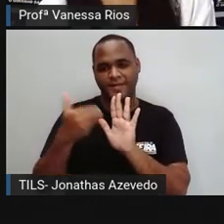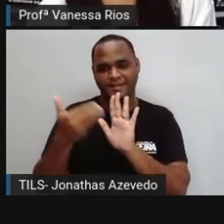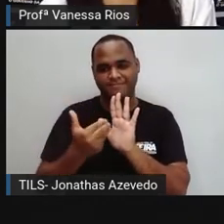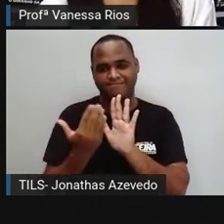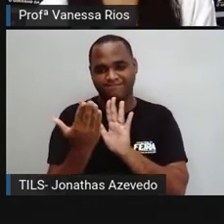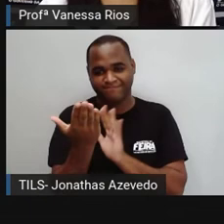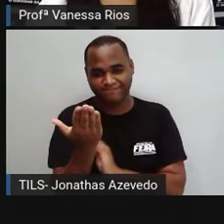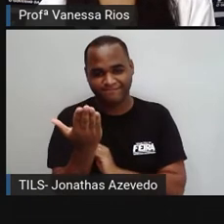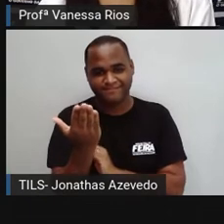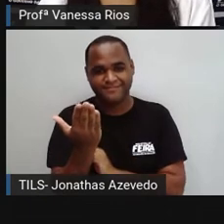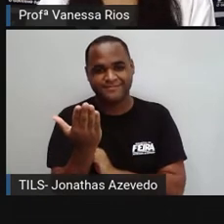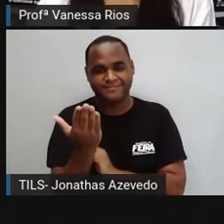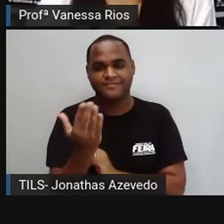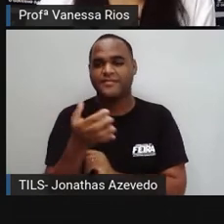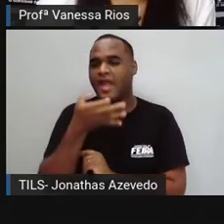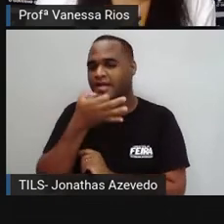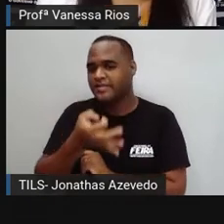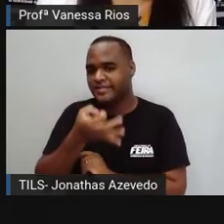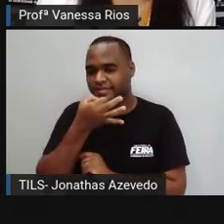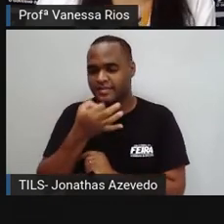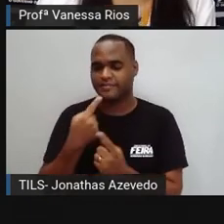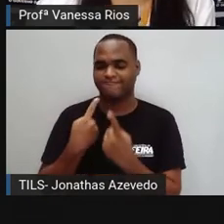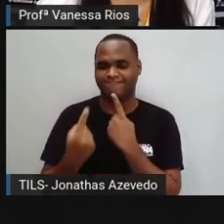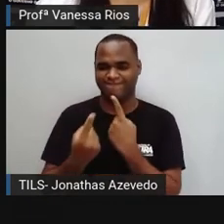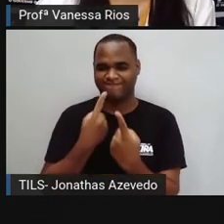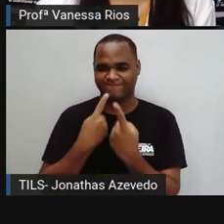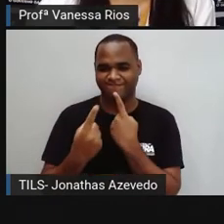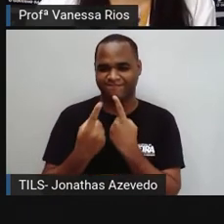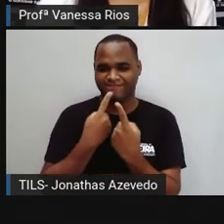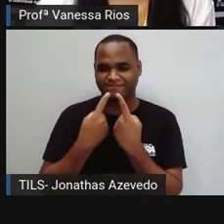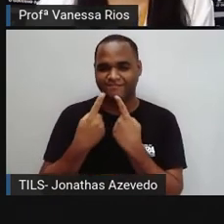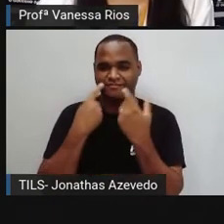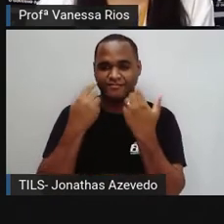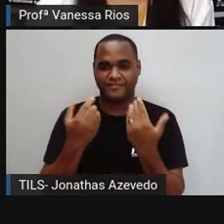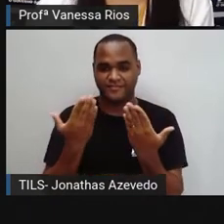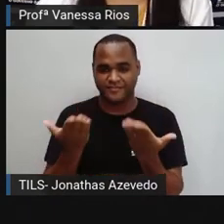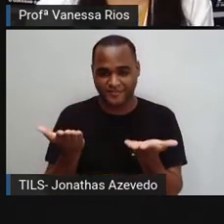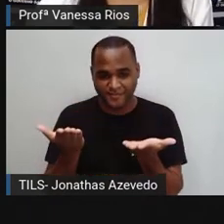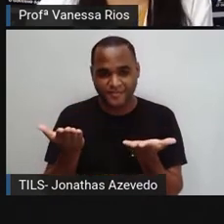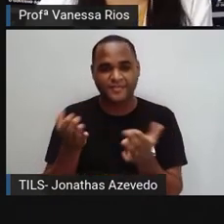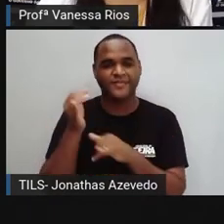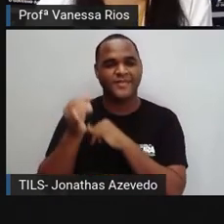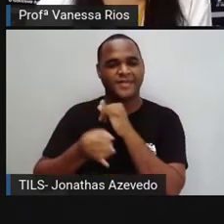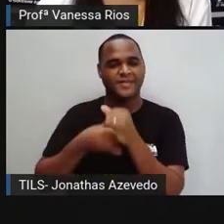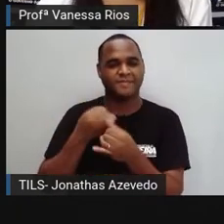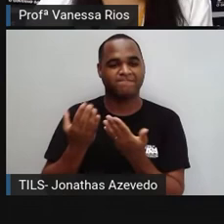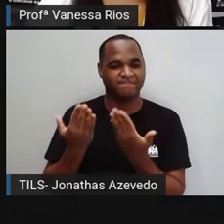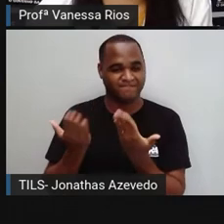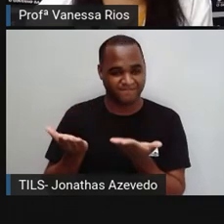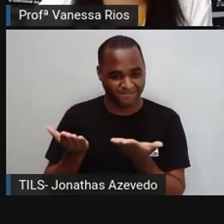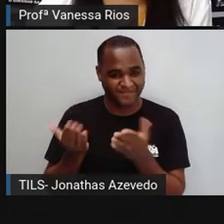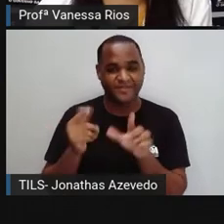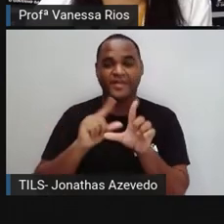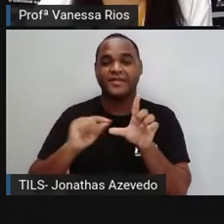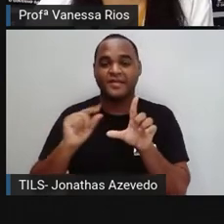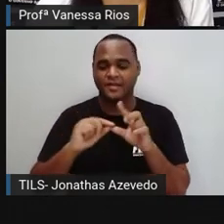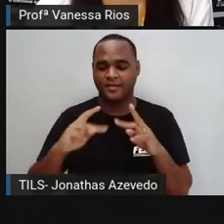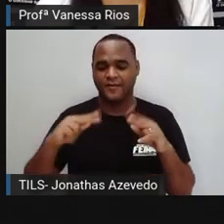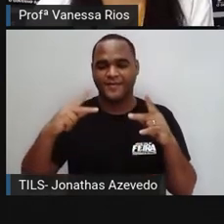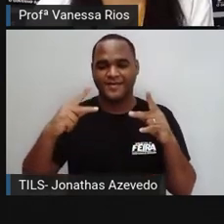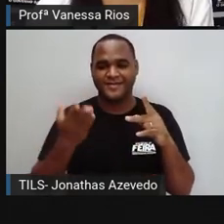Na parte de dicas e reportagens. E que está disponível aí neste link, tá certo?